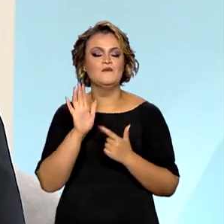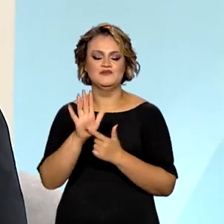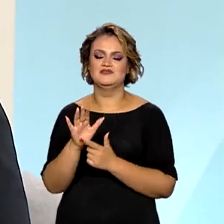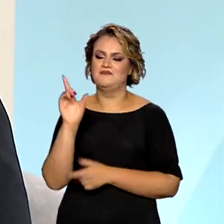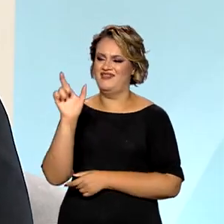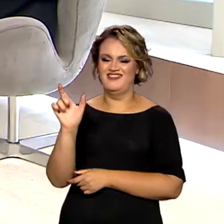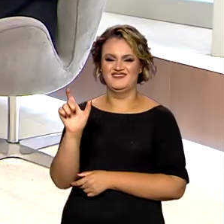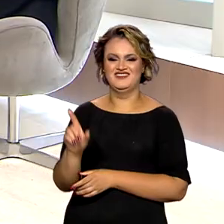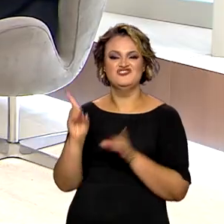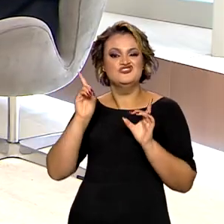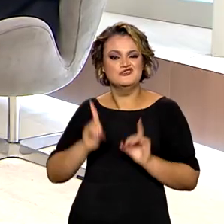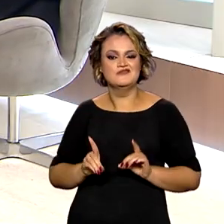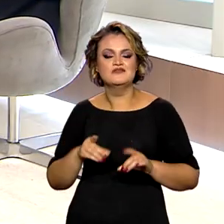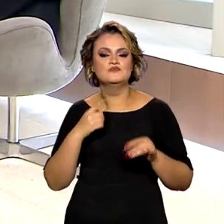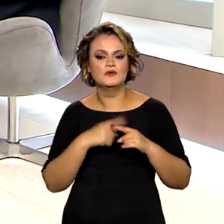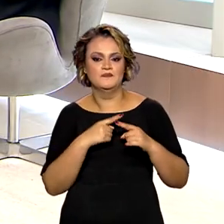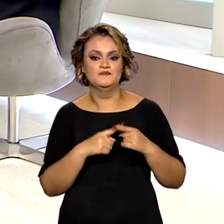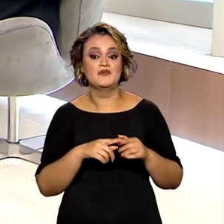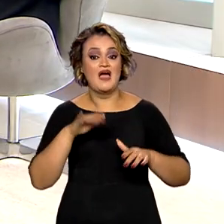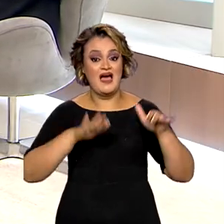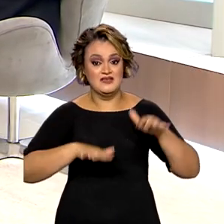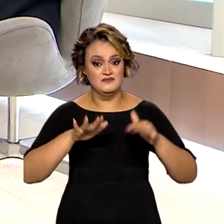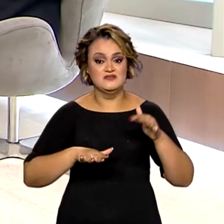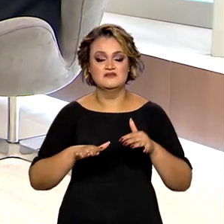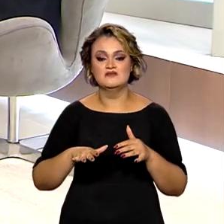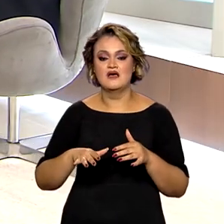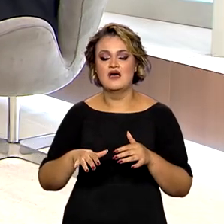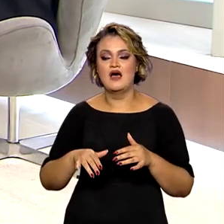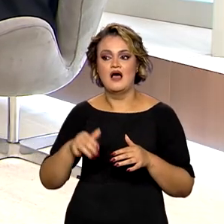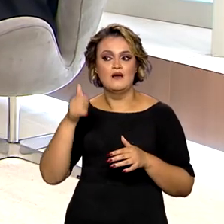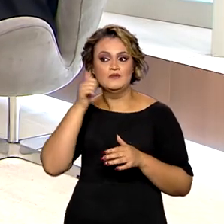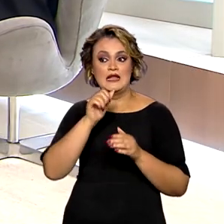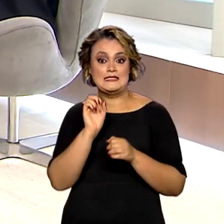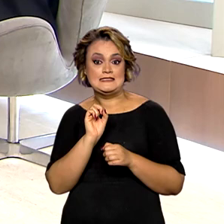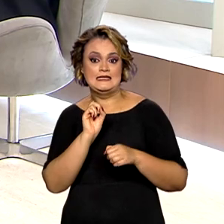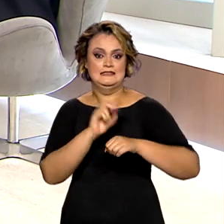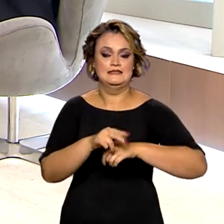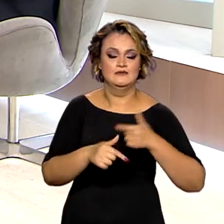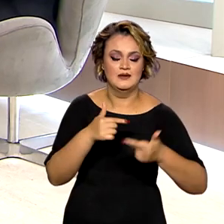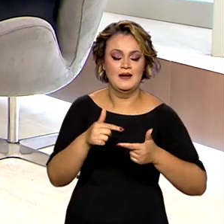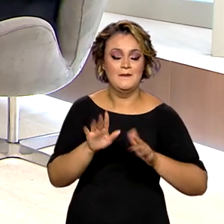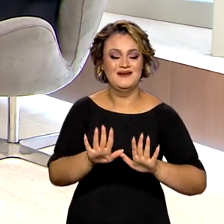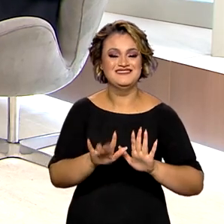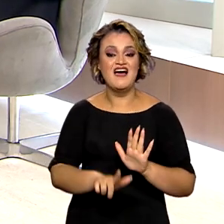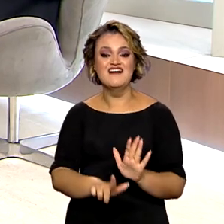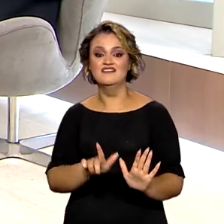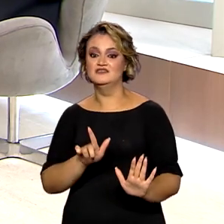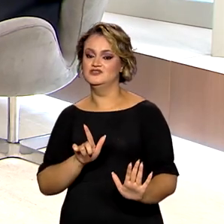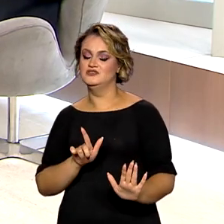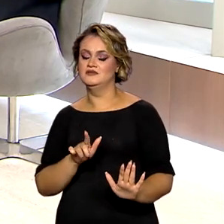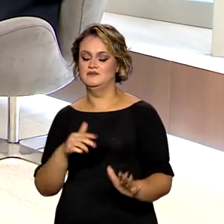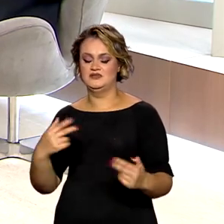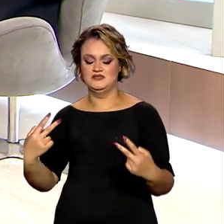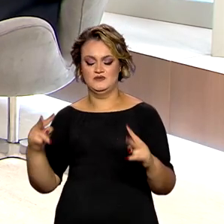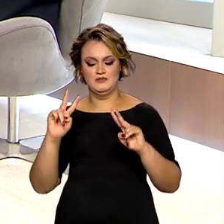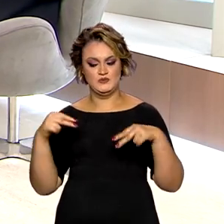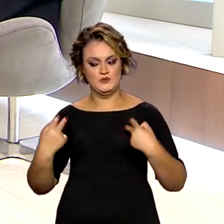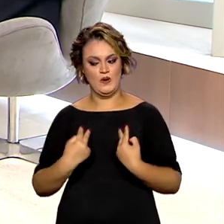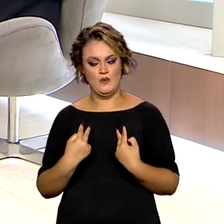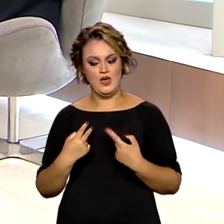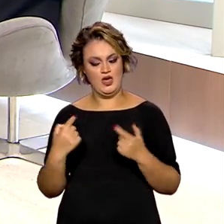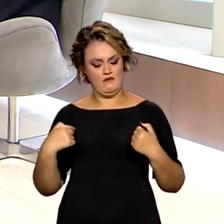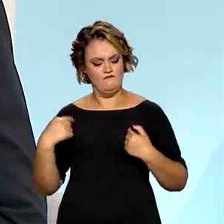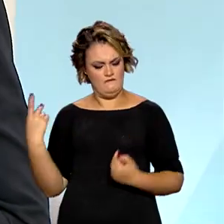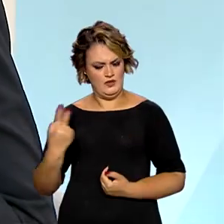dignidade, Paulo? Porque muitas vezes, antes da mulher conseguir se lançar no empreendedorismo, ela vai precisar antes olhar para si e falar, eu